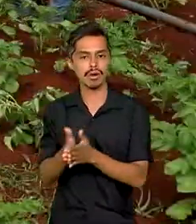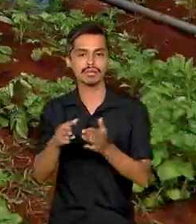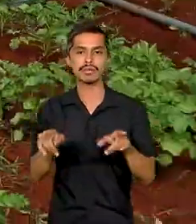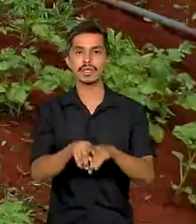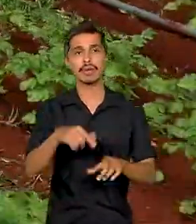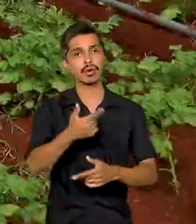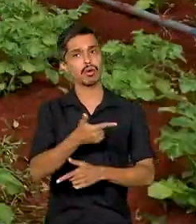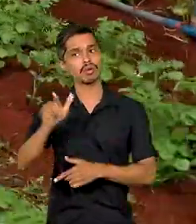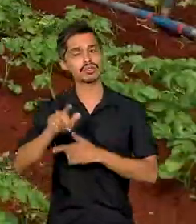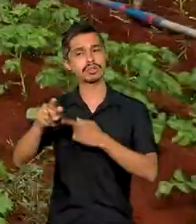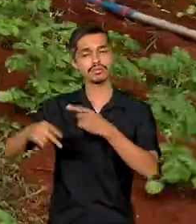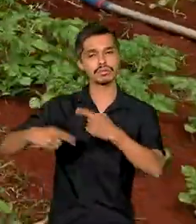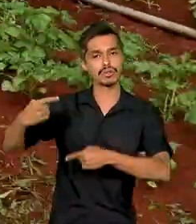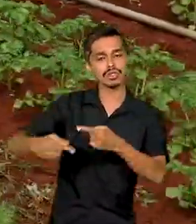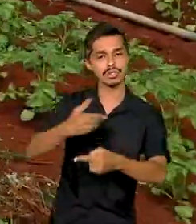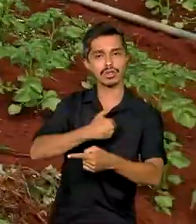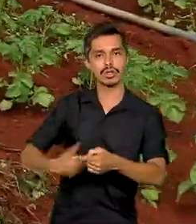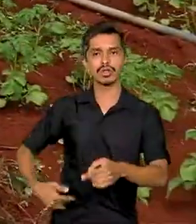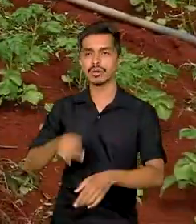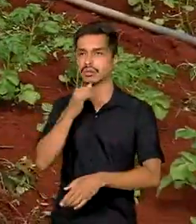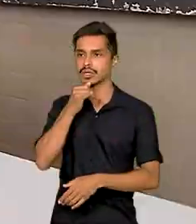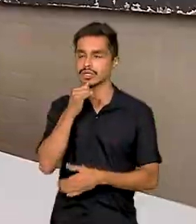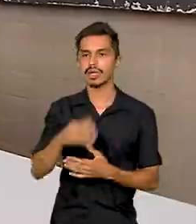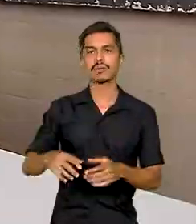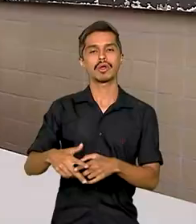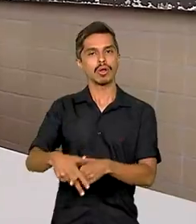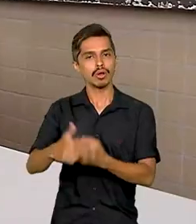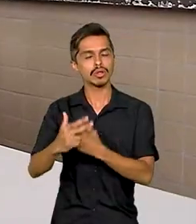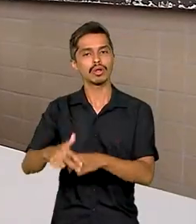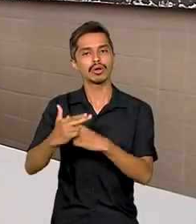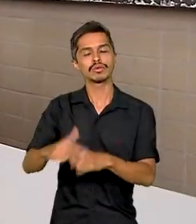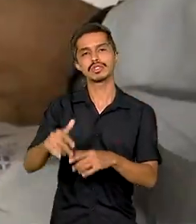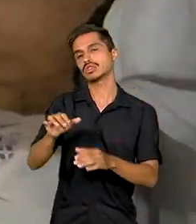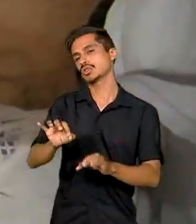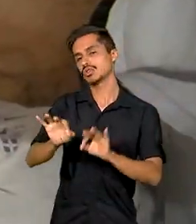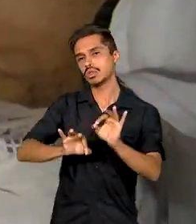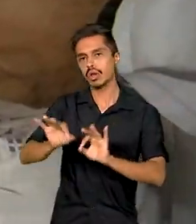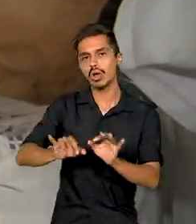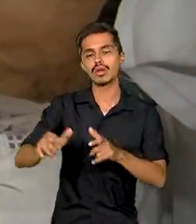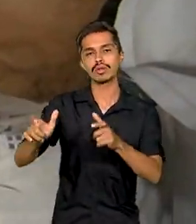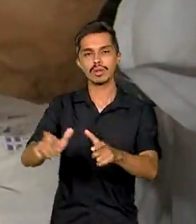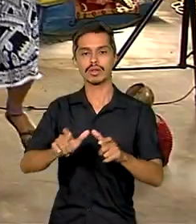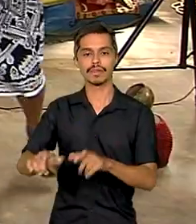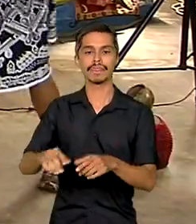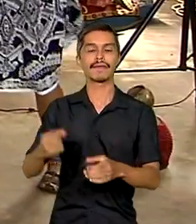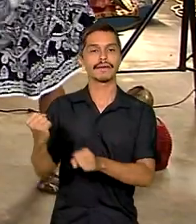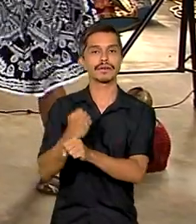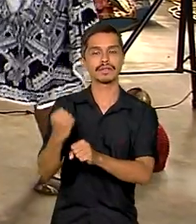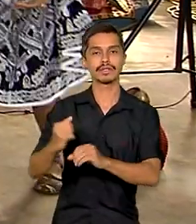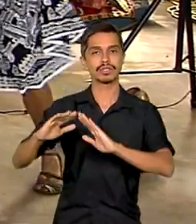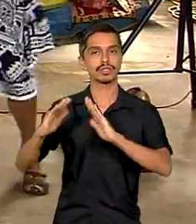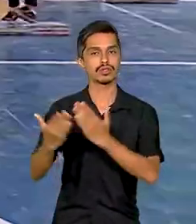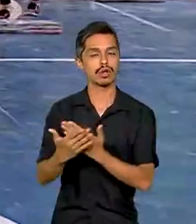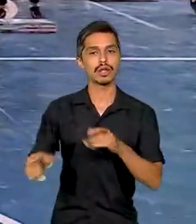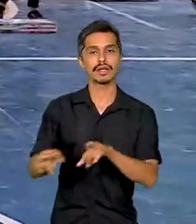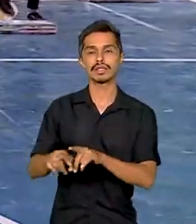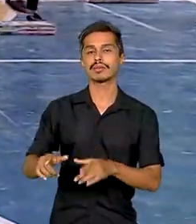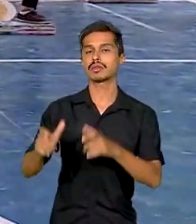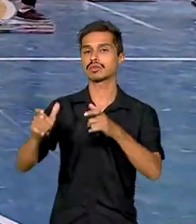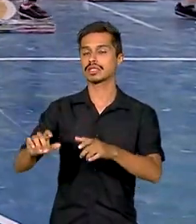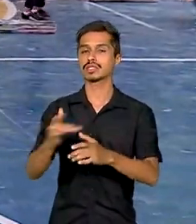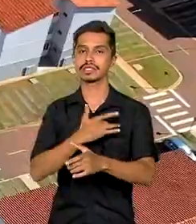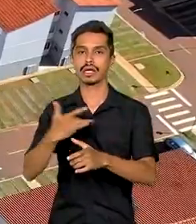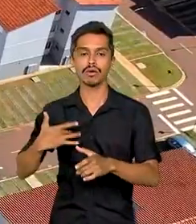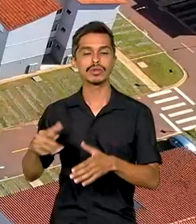políticas públicas, como regularização fundiária, construção de escolas e unidades de saúde e espaços para cultura e